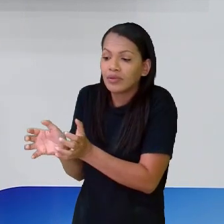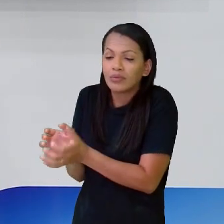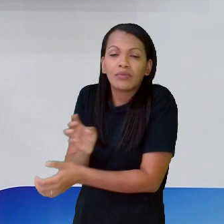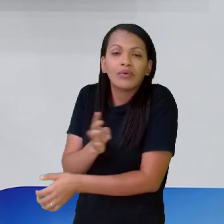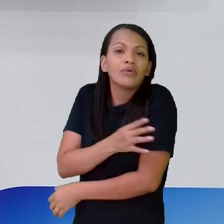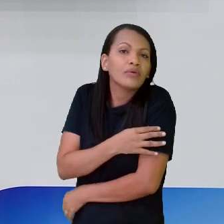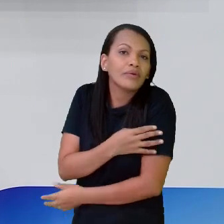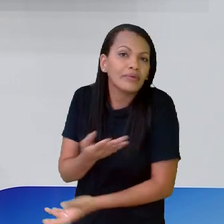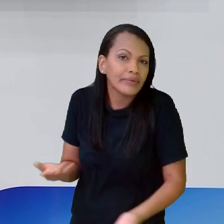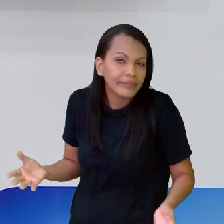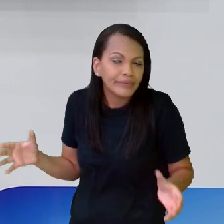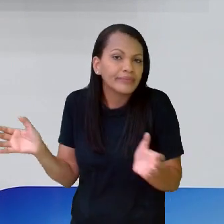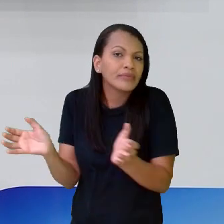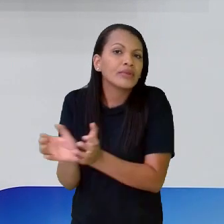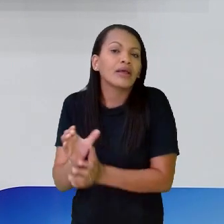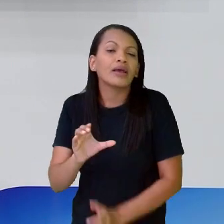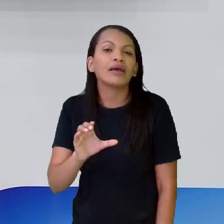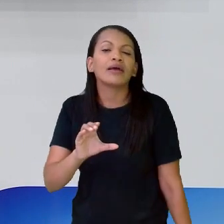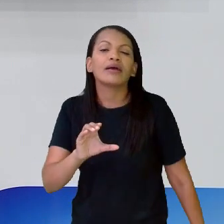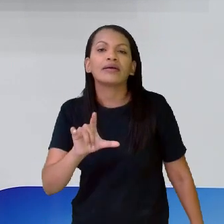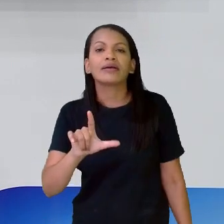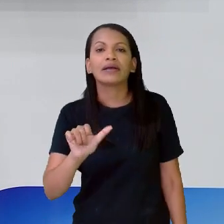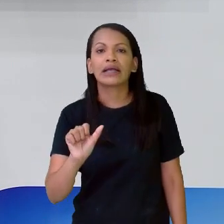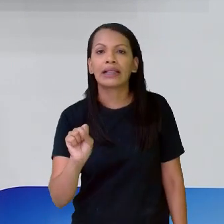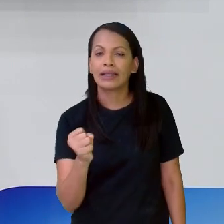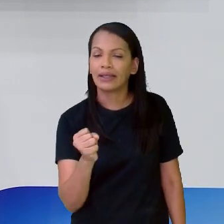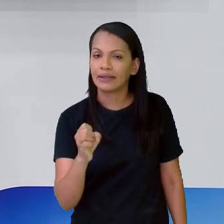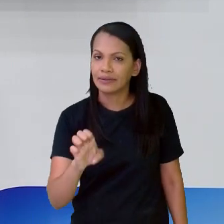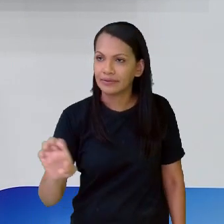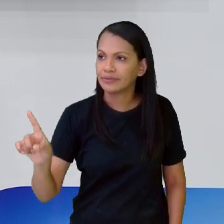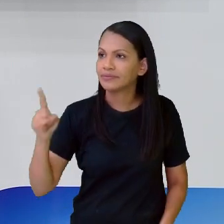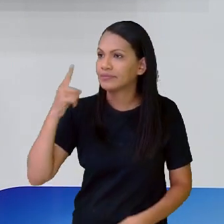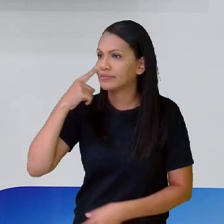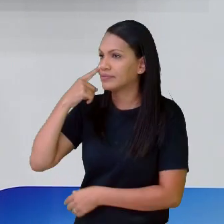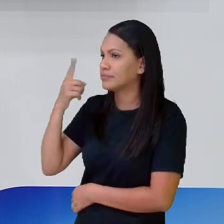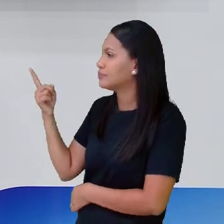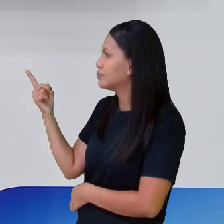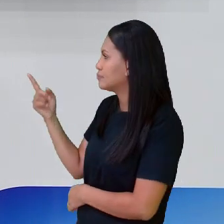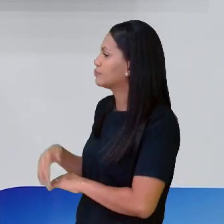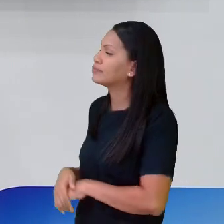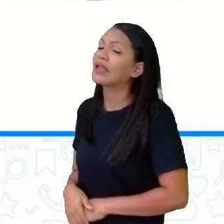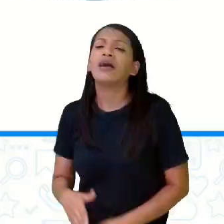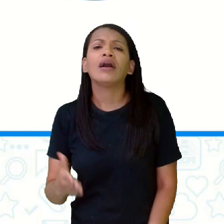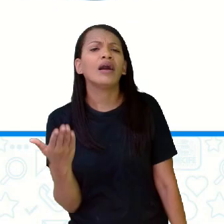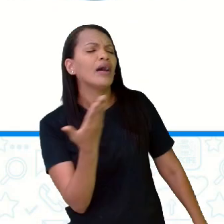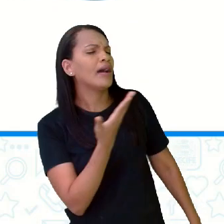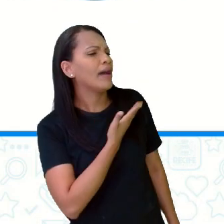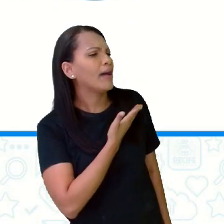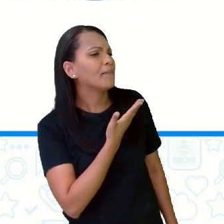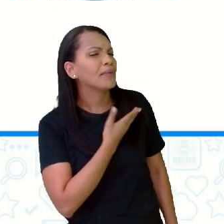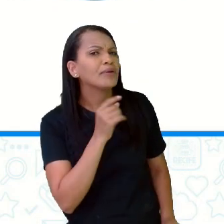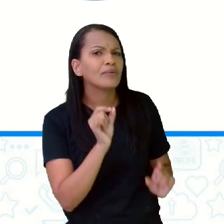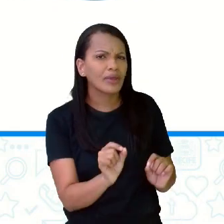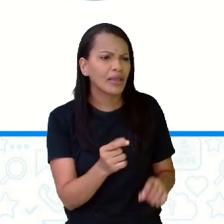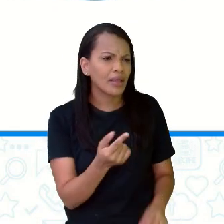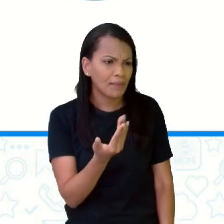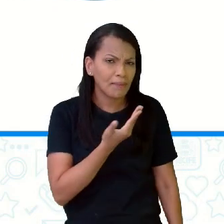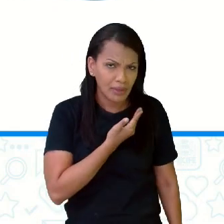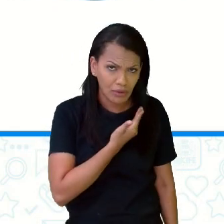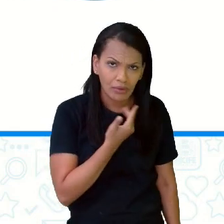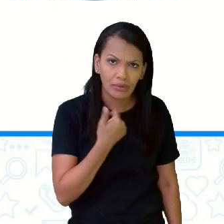A classe do quarto ano. Coletivo de amigos. Amigos que é? Eu tenho mais de um.